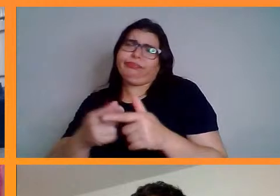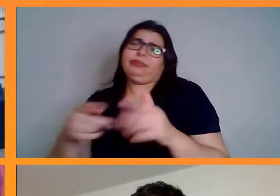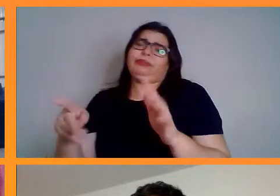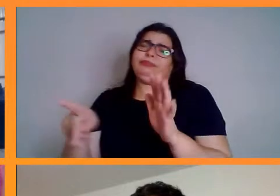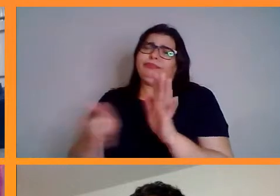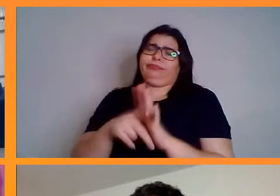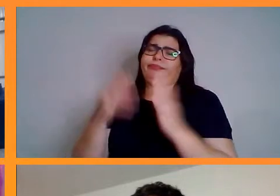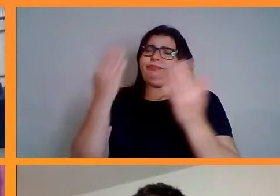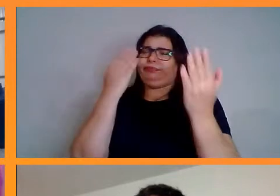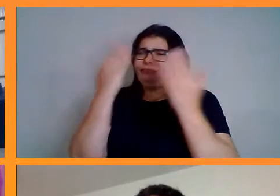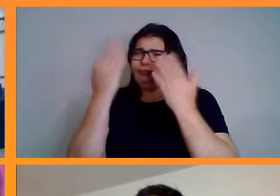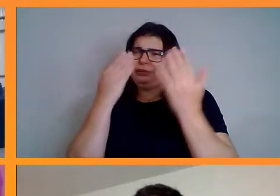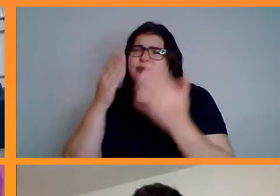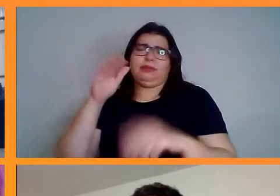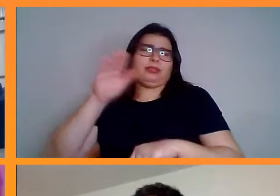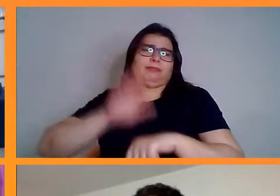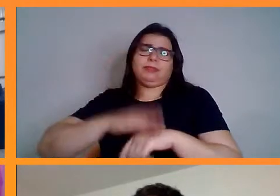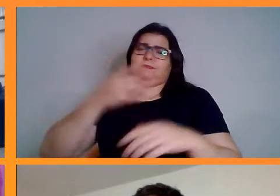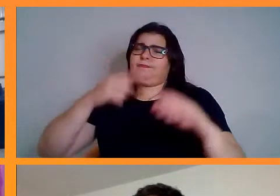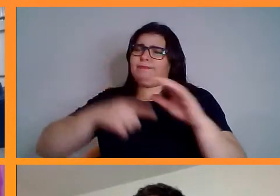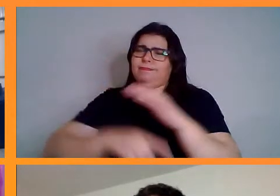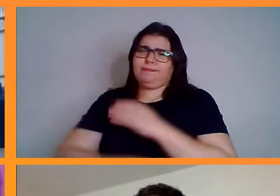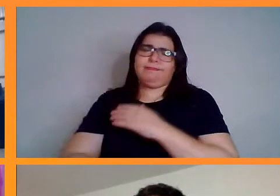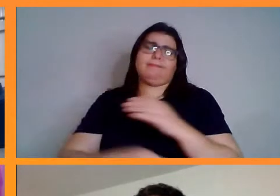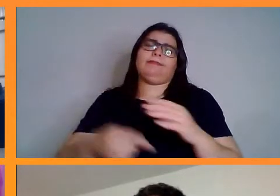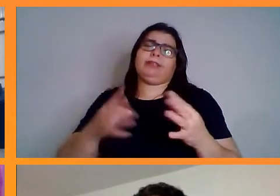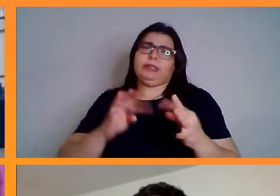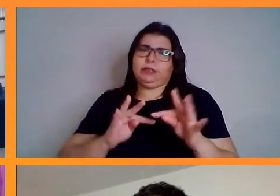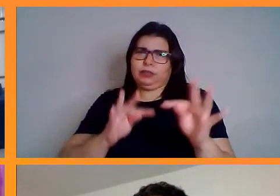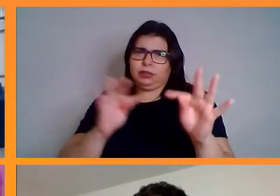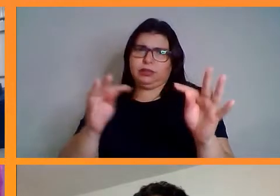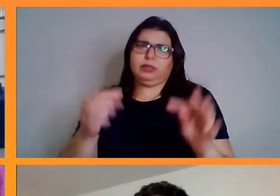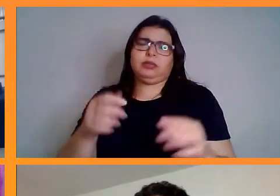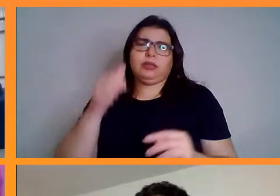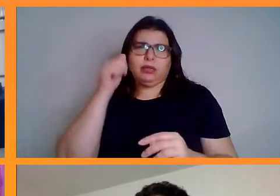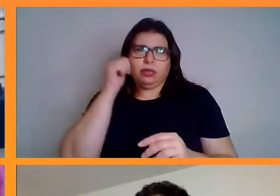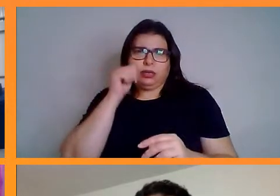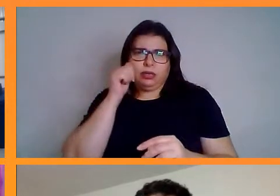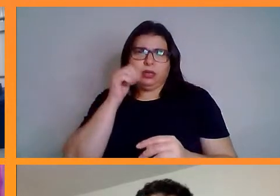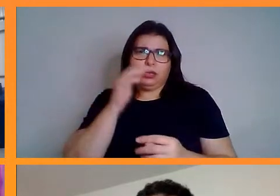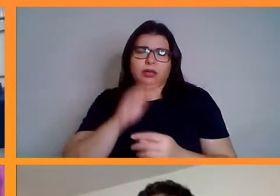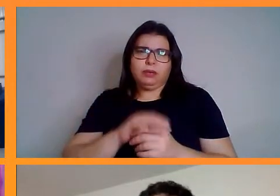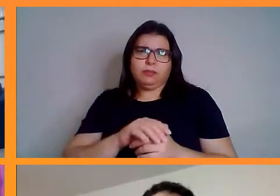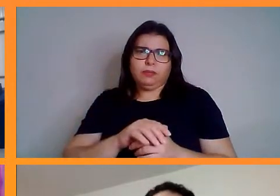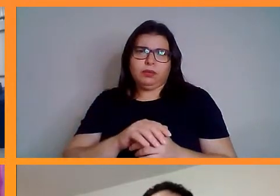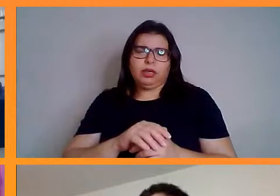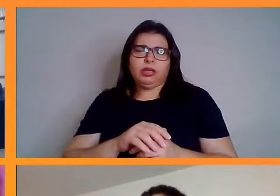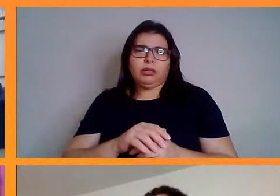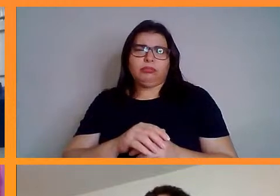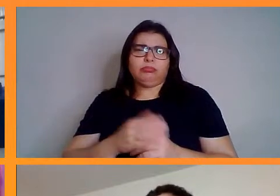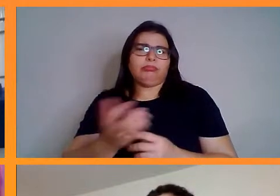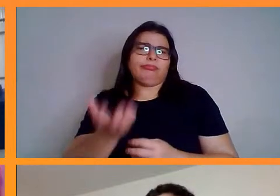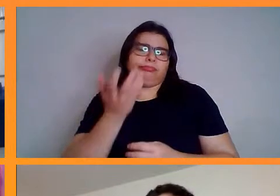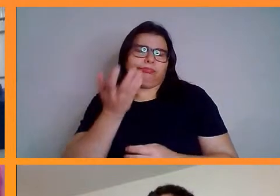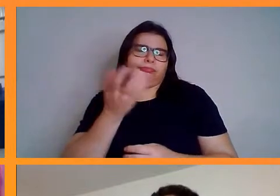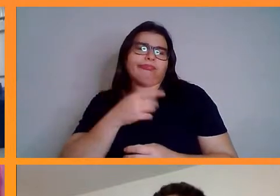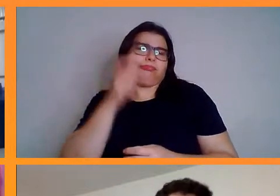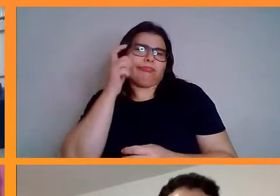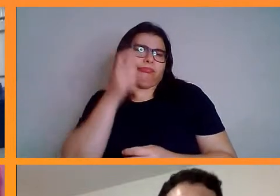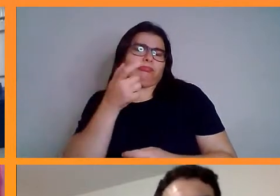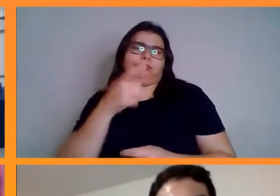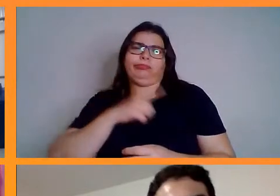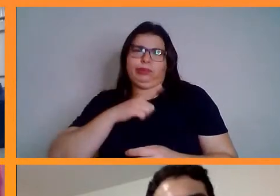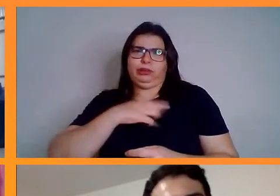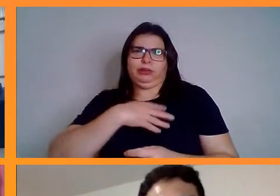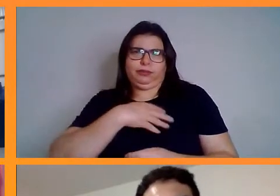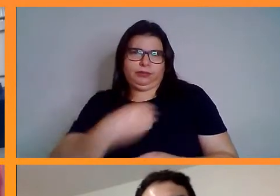da técnica, né. Então, a mulher, inclusive, tem que saber se ela, de fato, ela tem interesse em reproduzir. Porque depois de